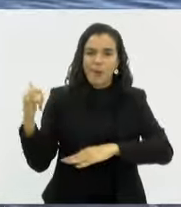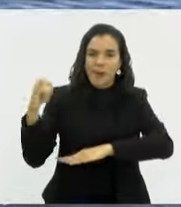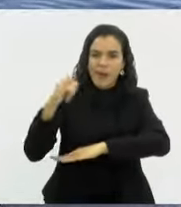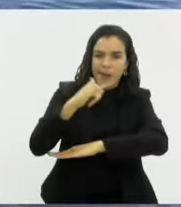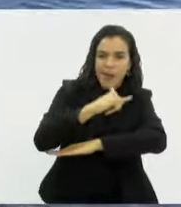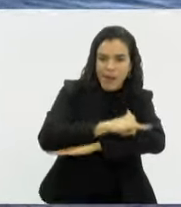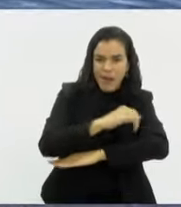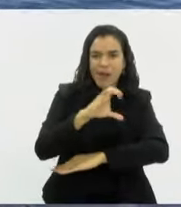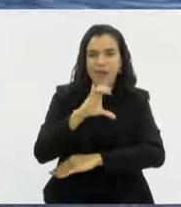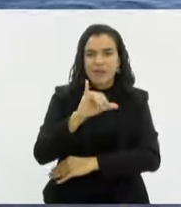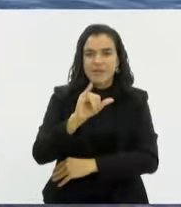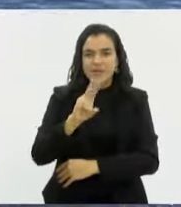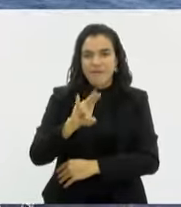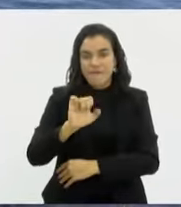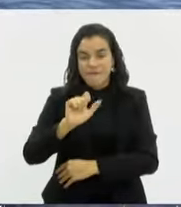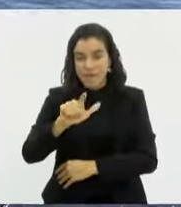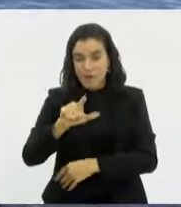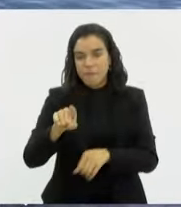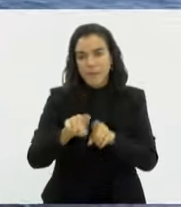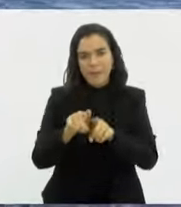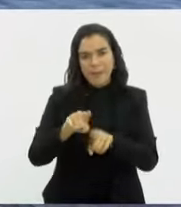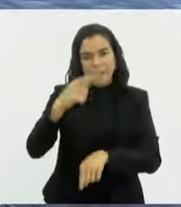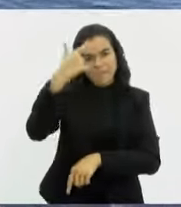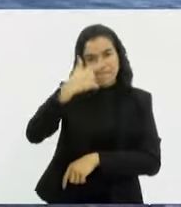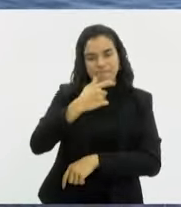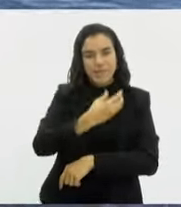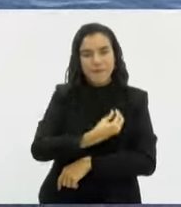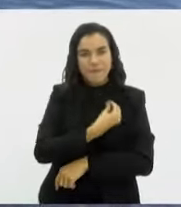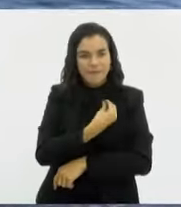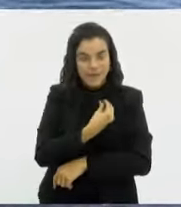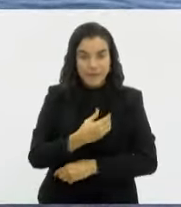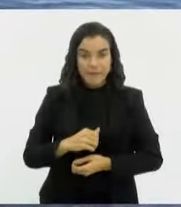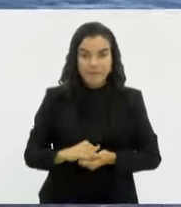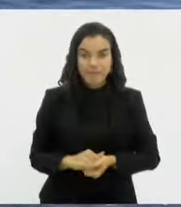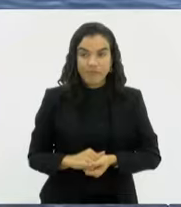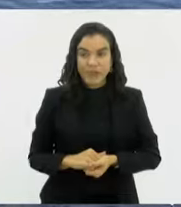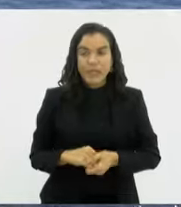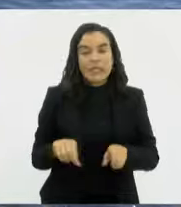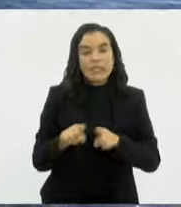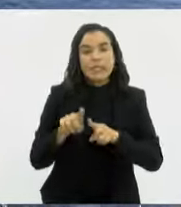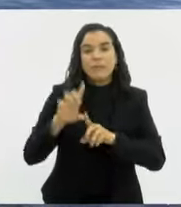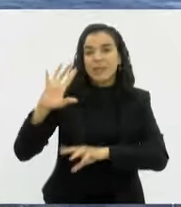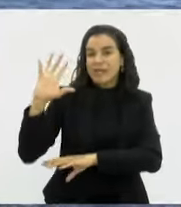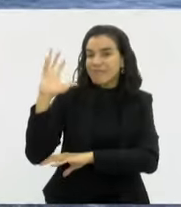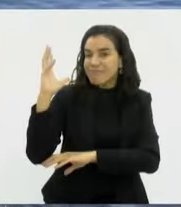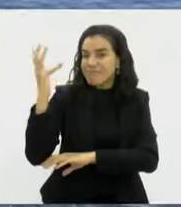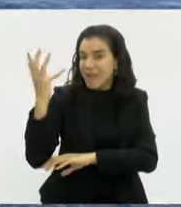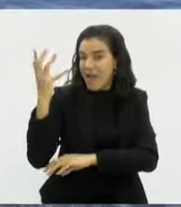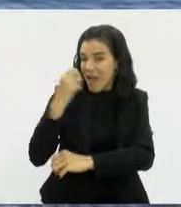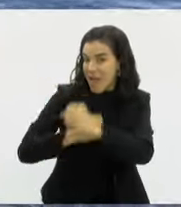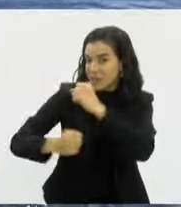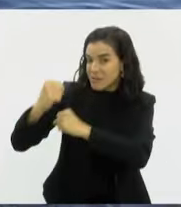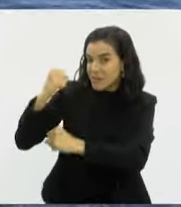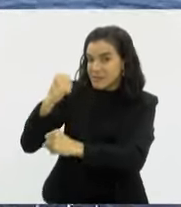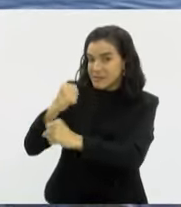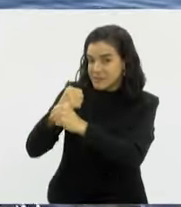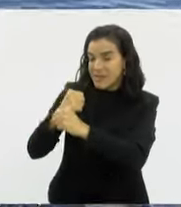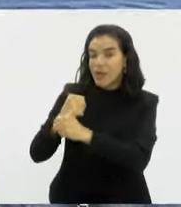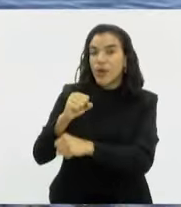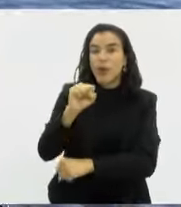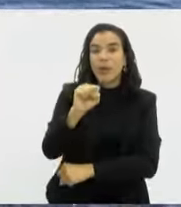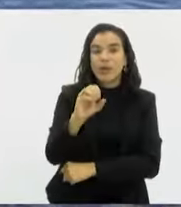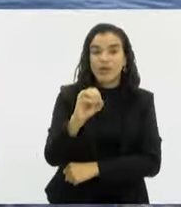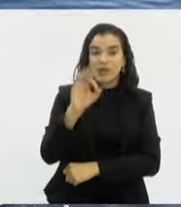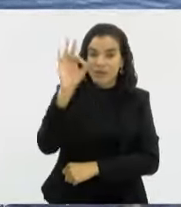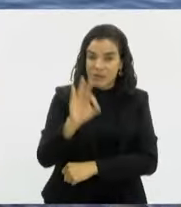civil, um perigo para a vida e, além do mais, para as florestas, né? Porque no ano passado, pelo menos 80